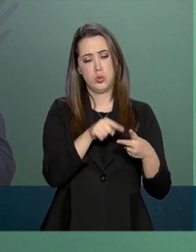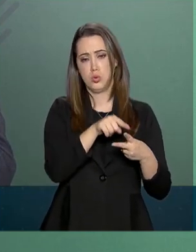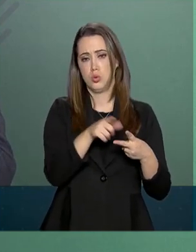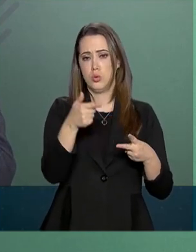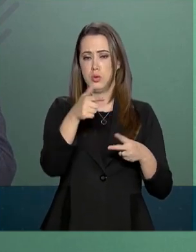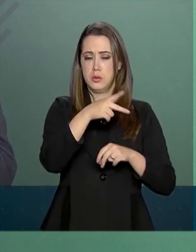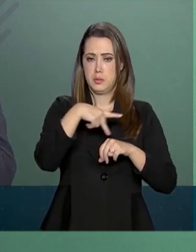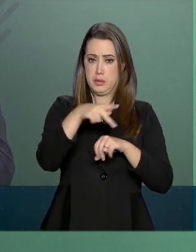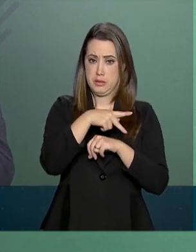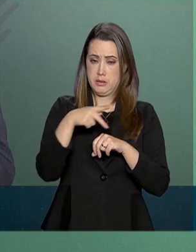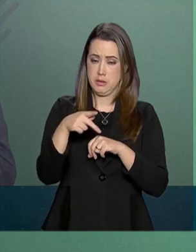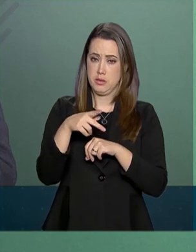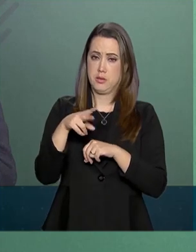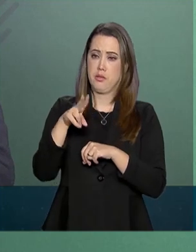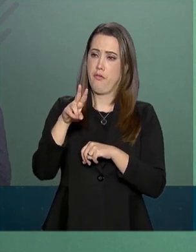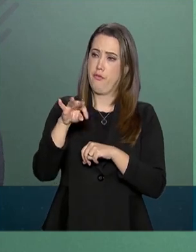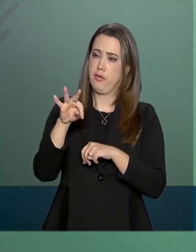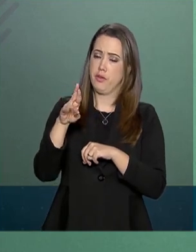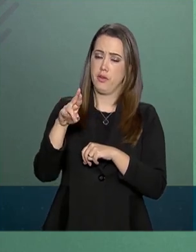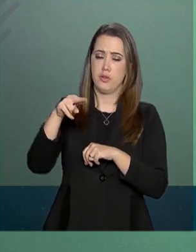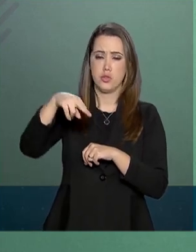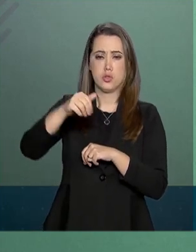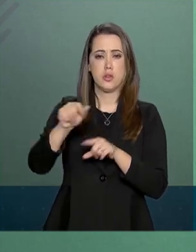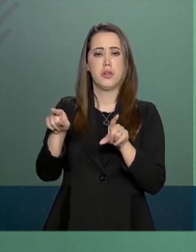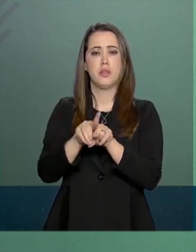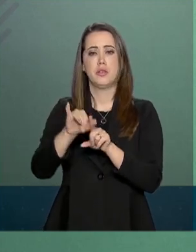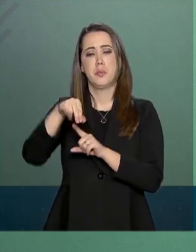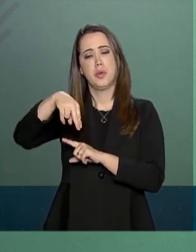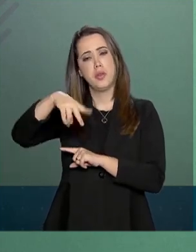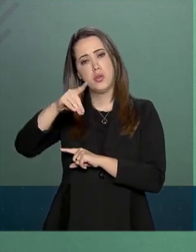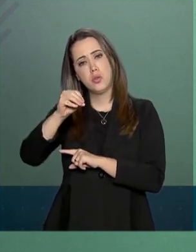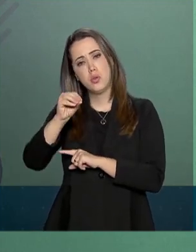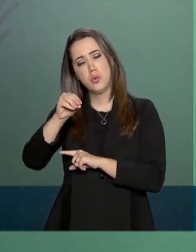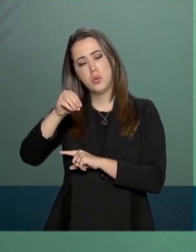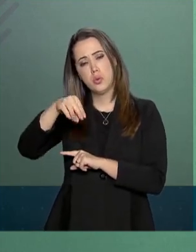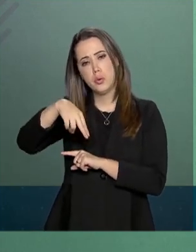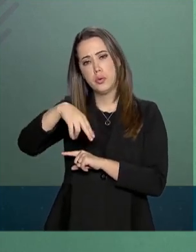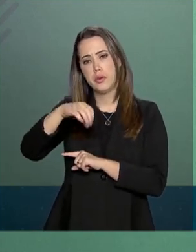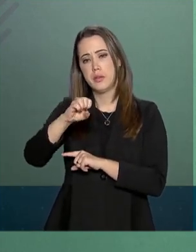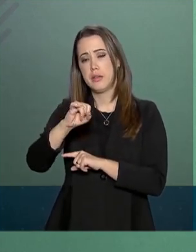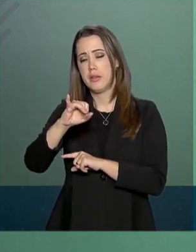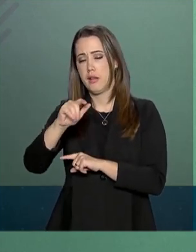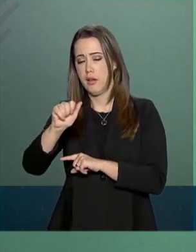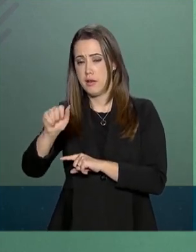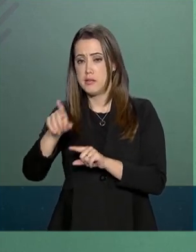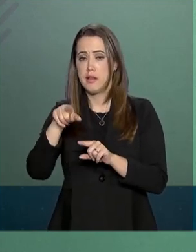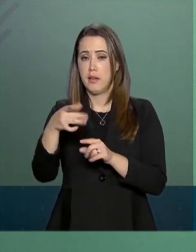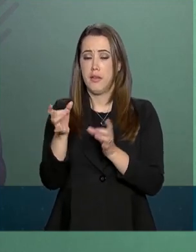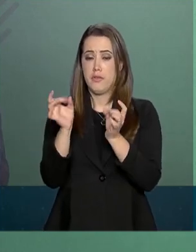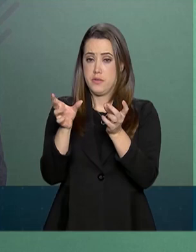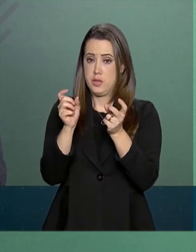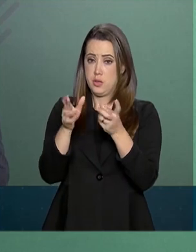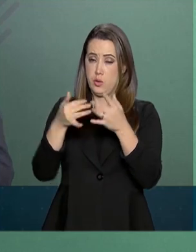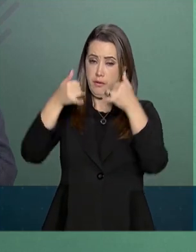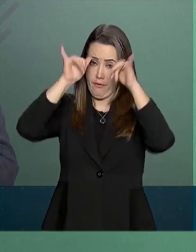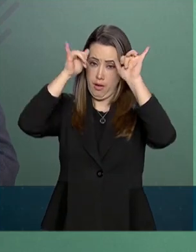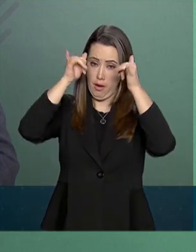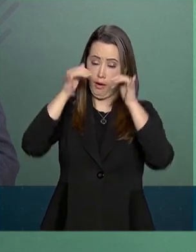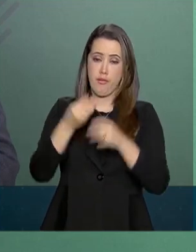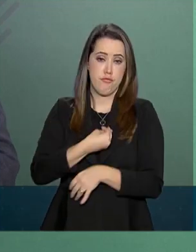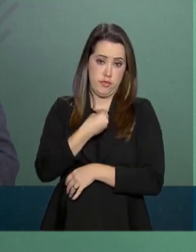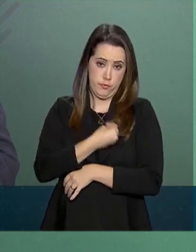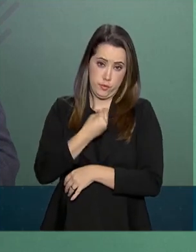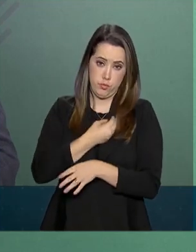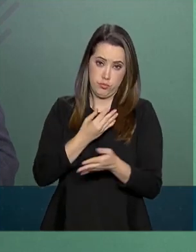bovinos vivos e outros produtos agrícolas. Segundo a ministra, a viagem